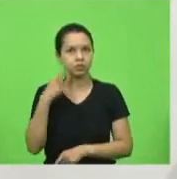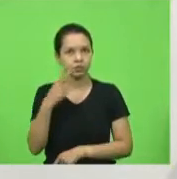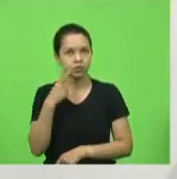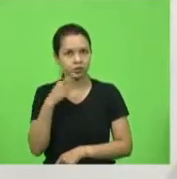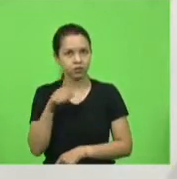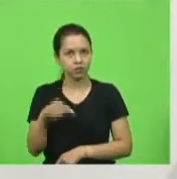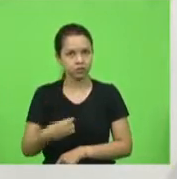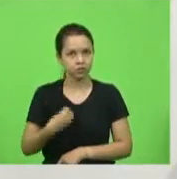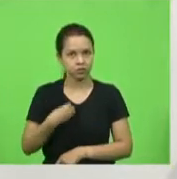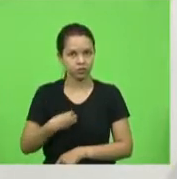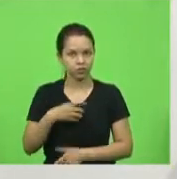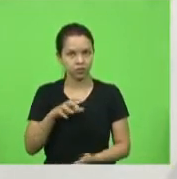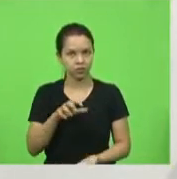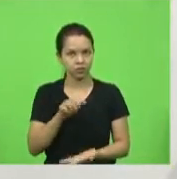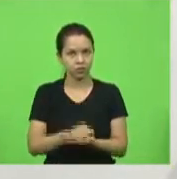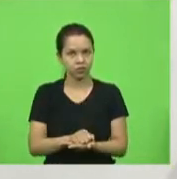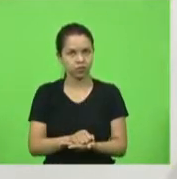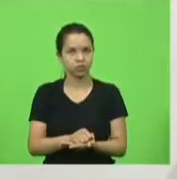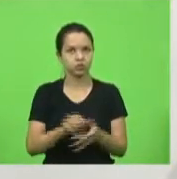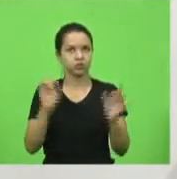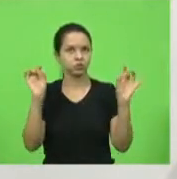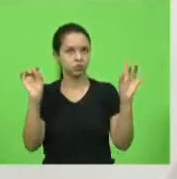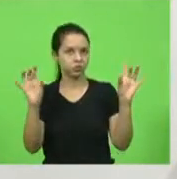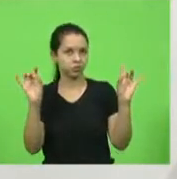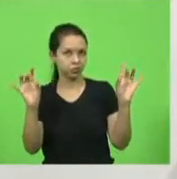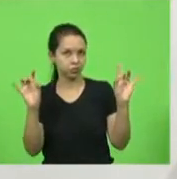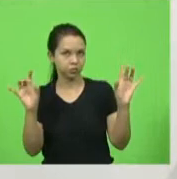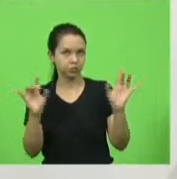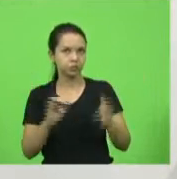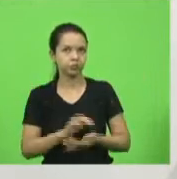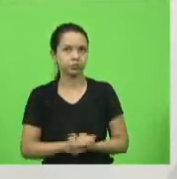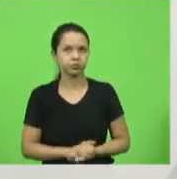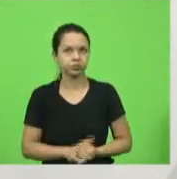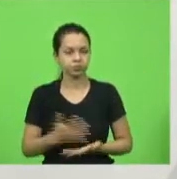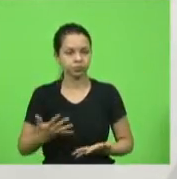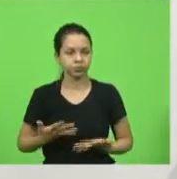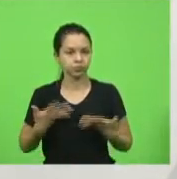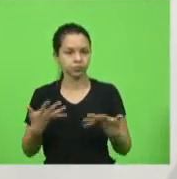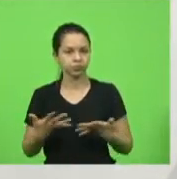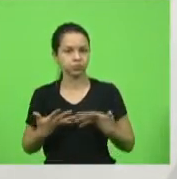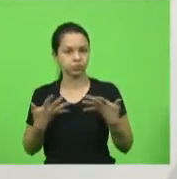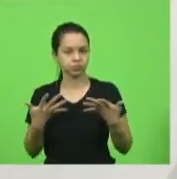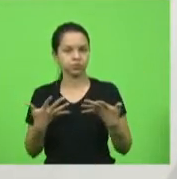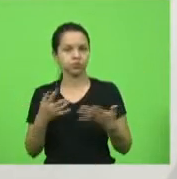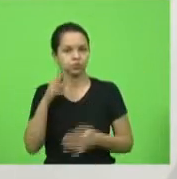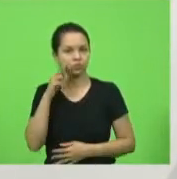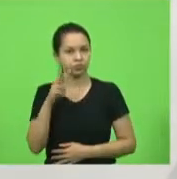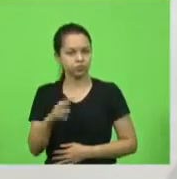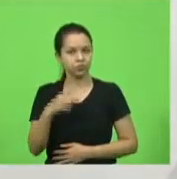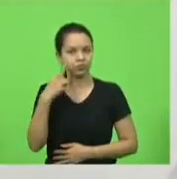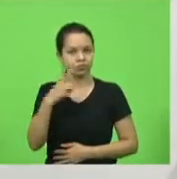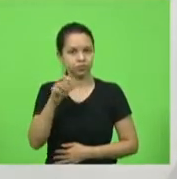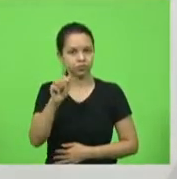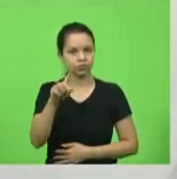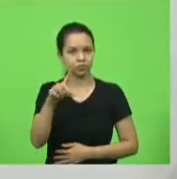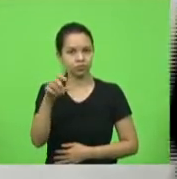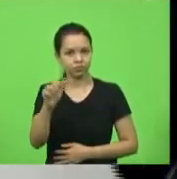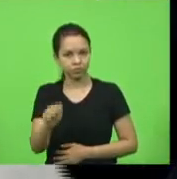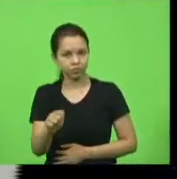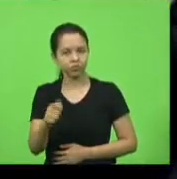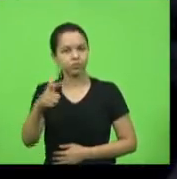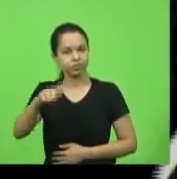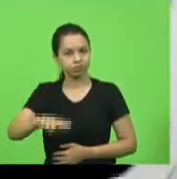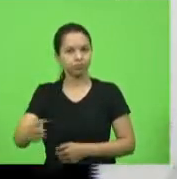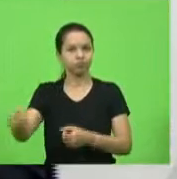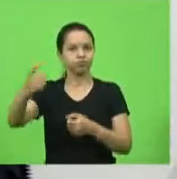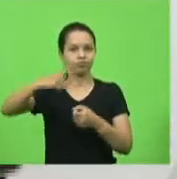deputadas, fazer um registro muito especial, que alegre eu fico em ver a deputada Ada de Luca aqui novamente ao plenário.